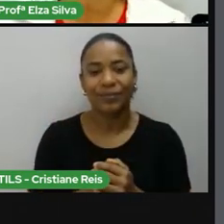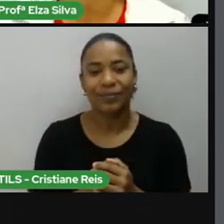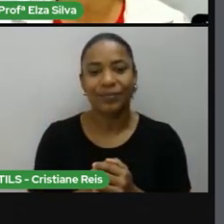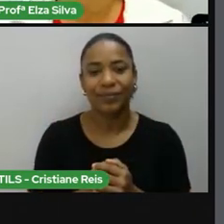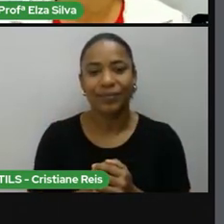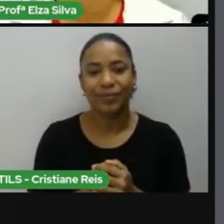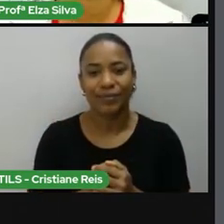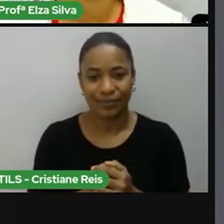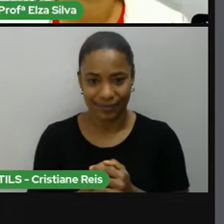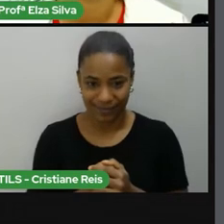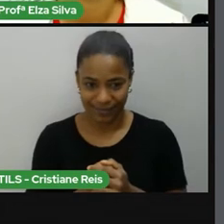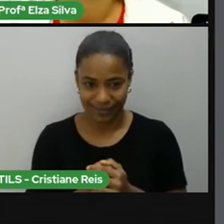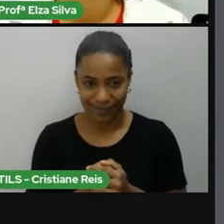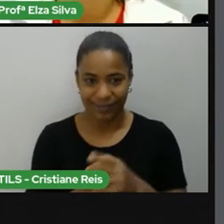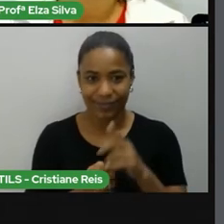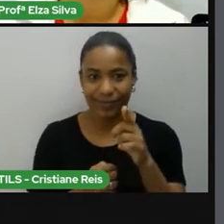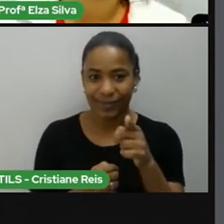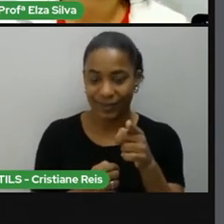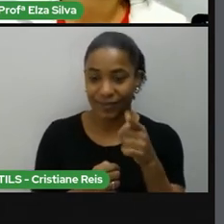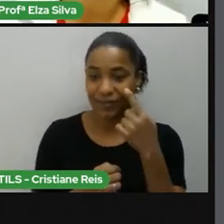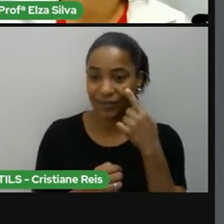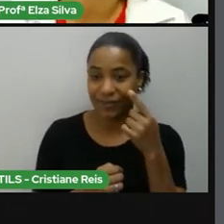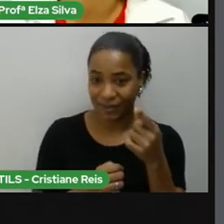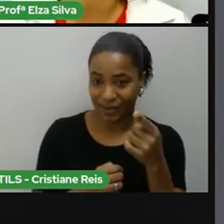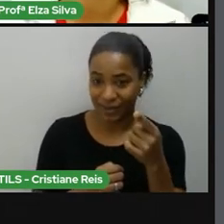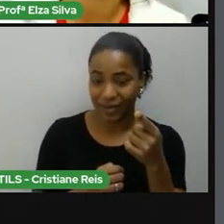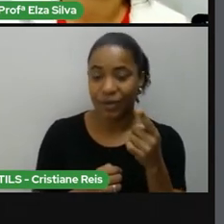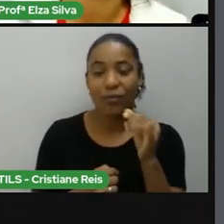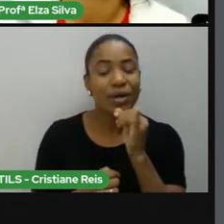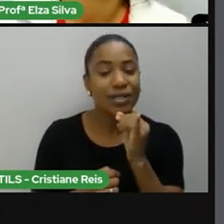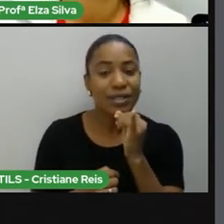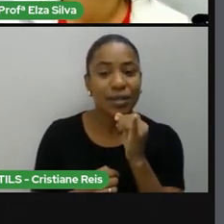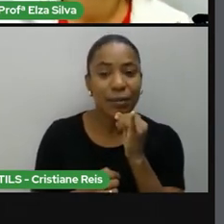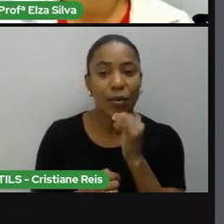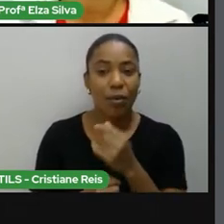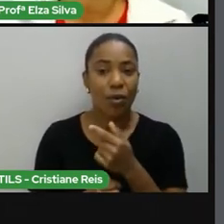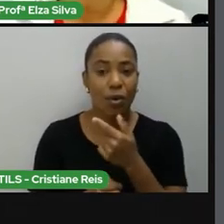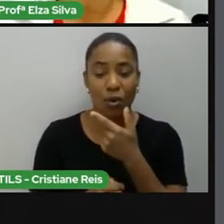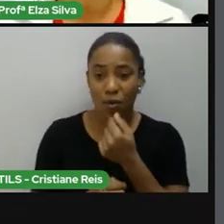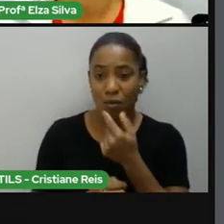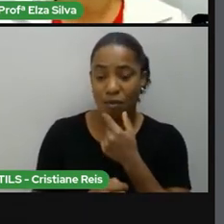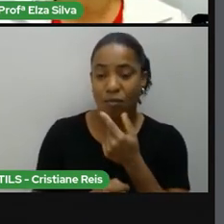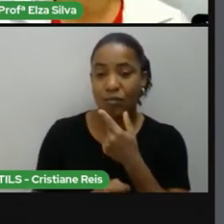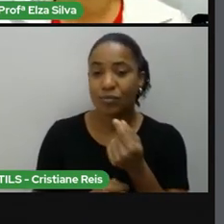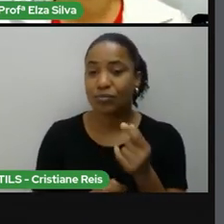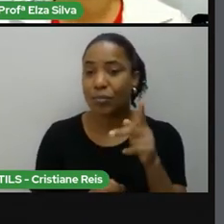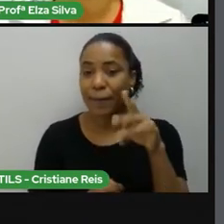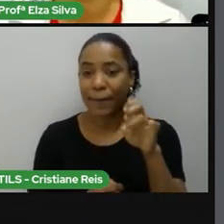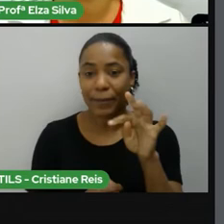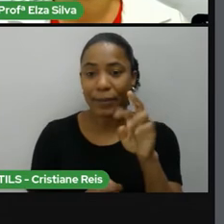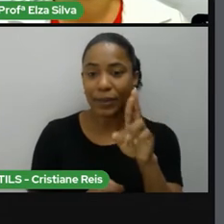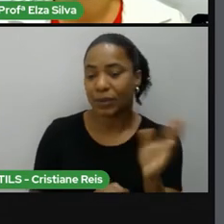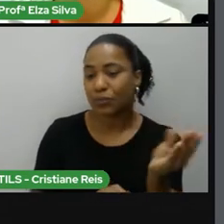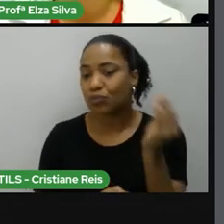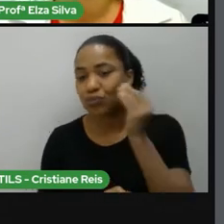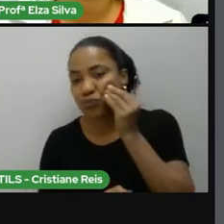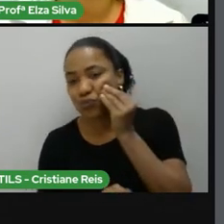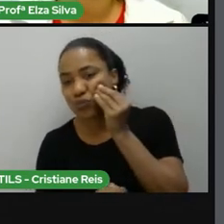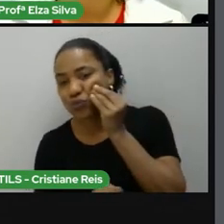Peter kissed me. Peter beijou-me. Robbie danced very well.